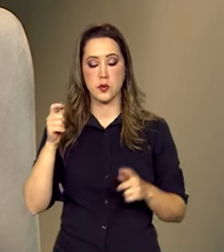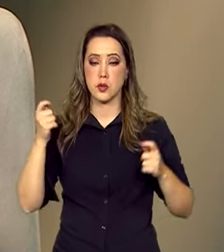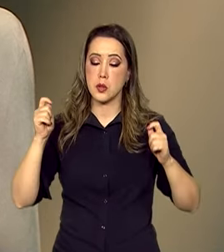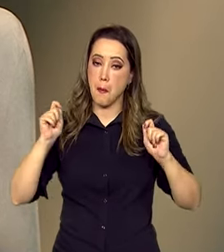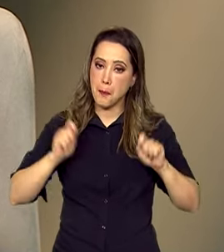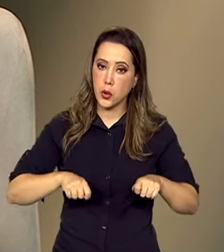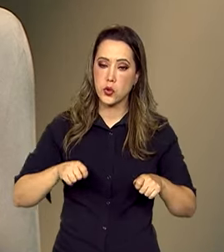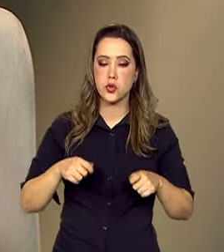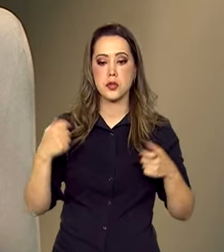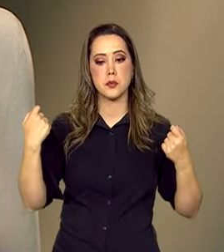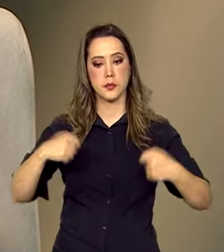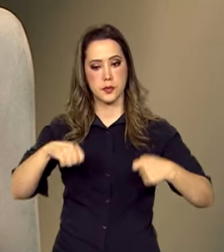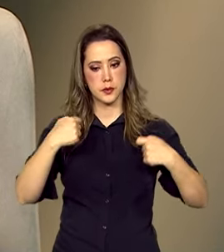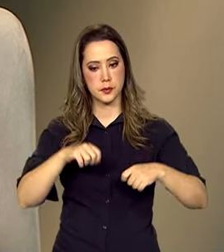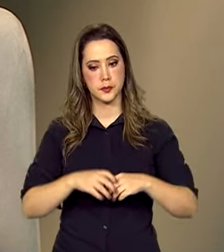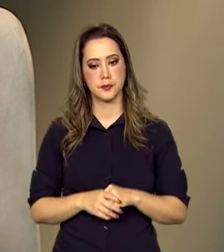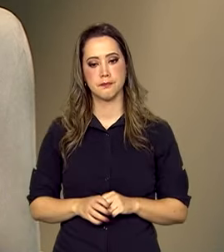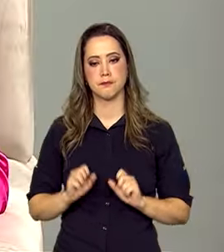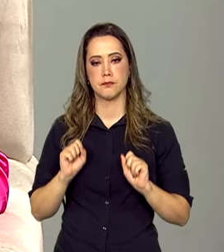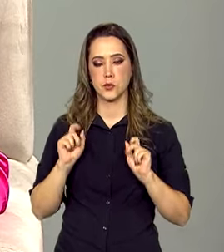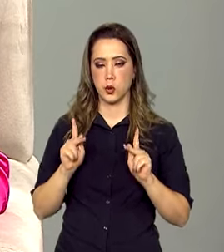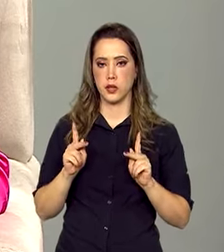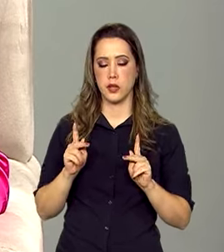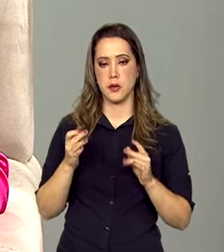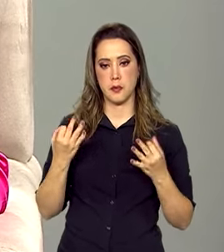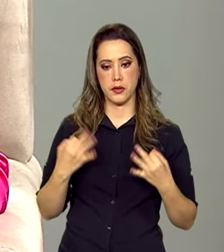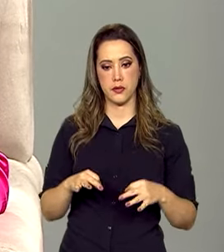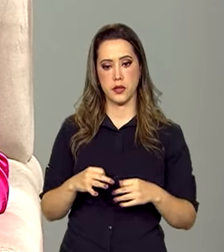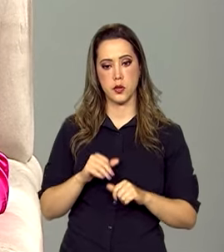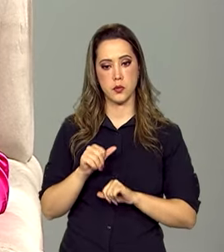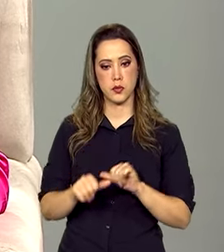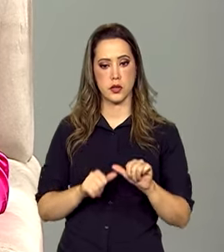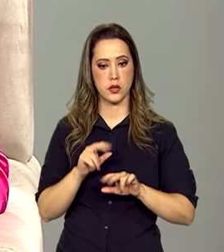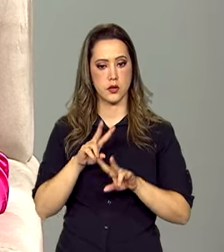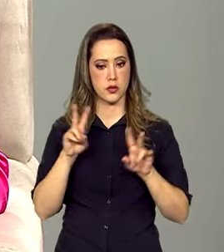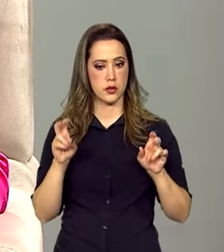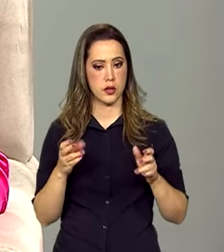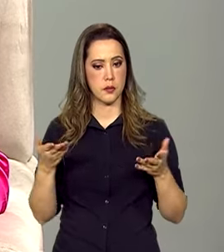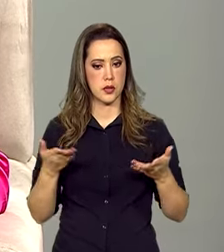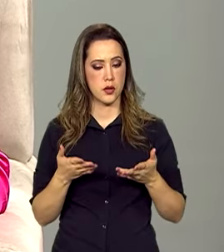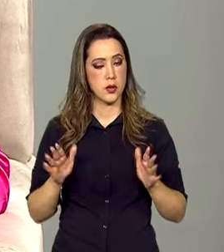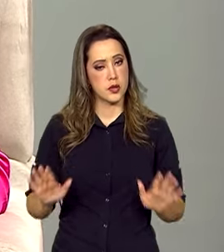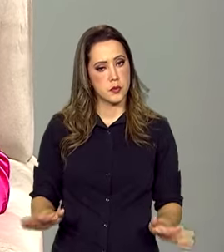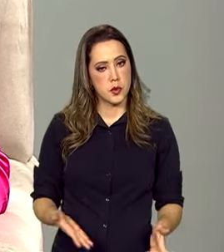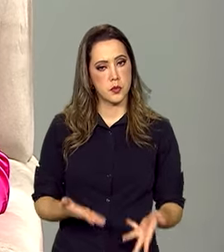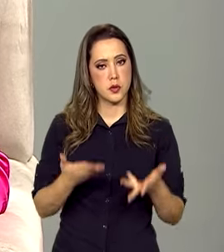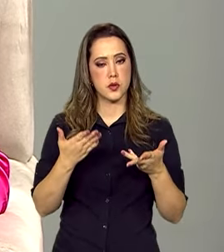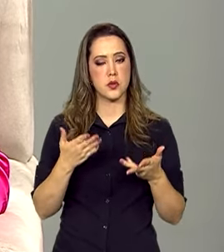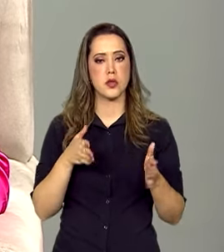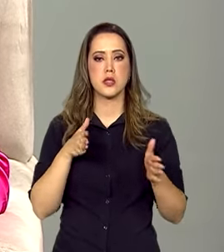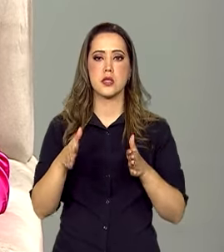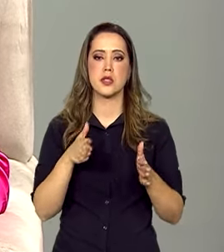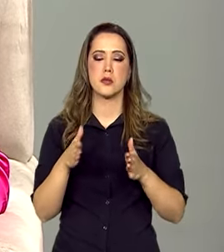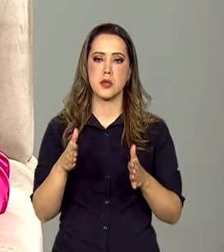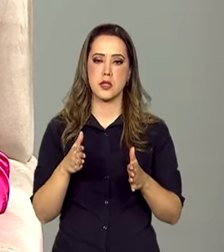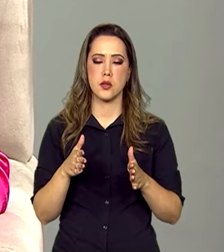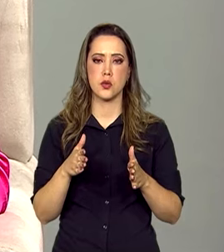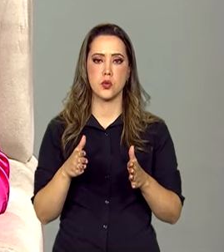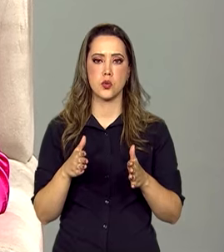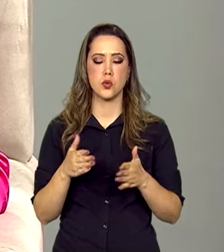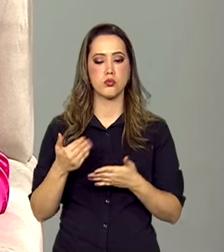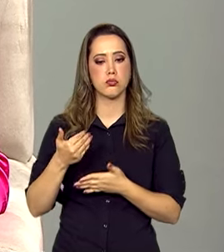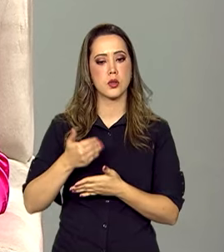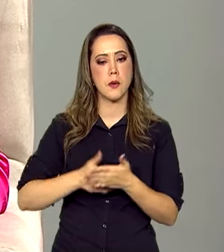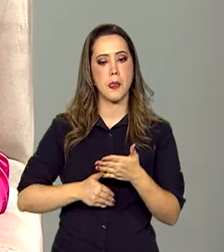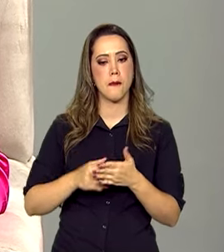pode como deve. Perfeito, secretário. Agora, mudando um pouquinho de assunto, falando sobre as promoções nessa época da Black Friday, como